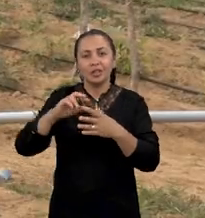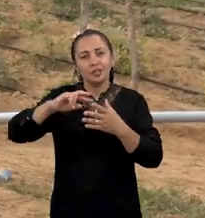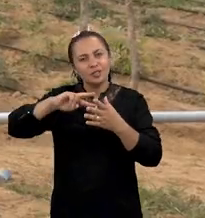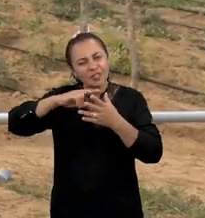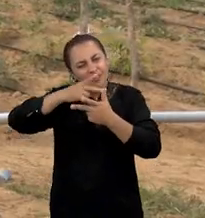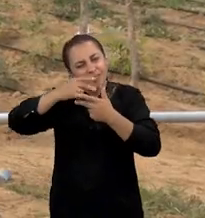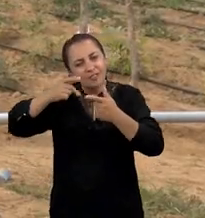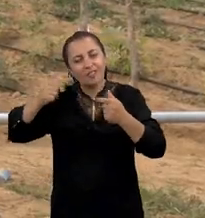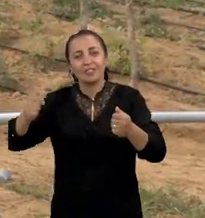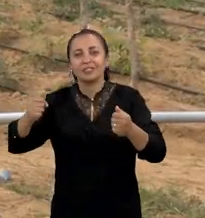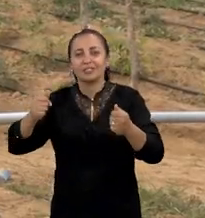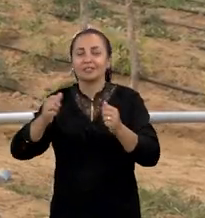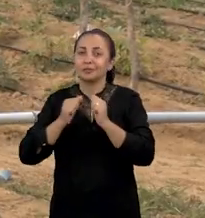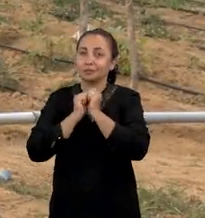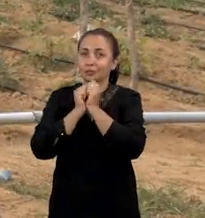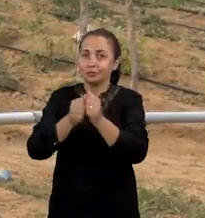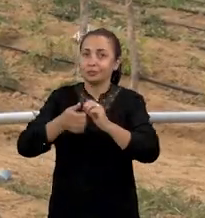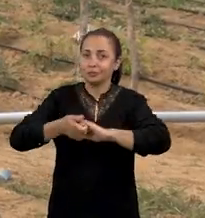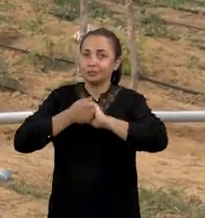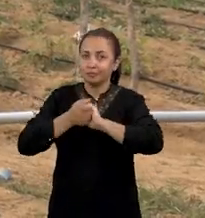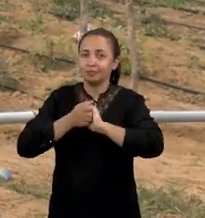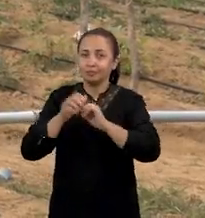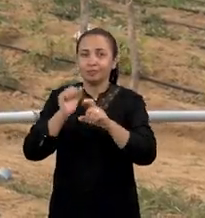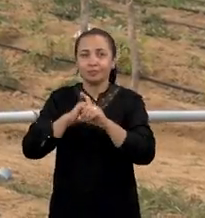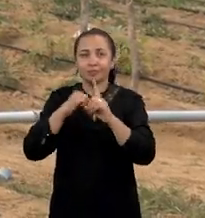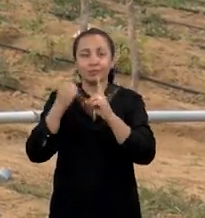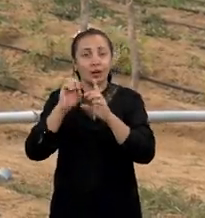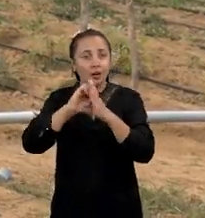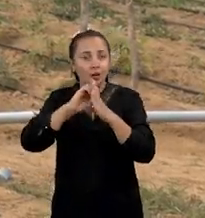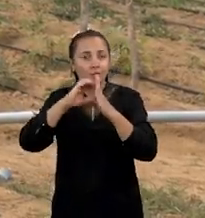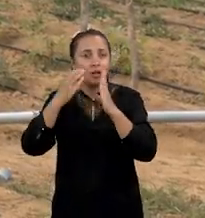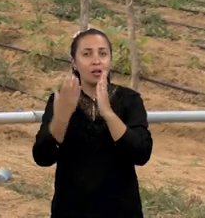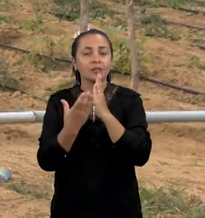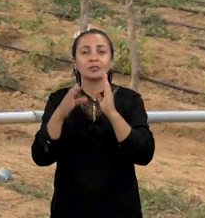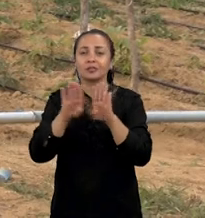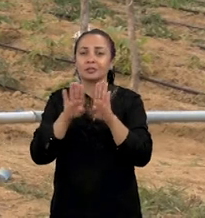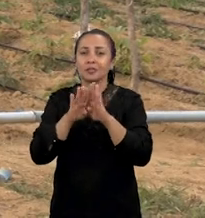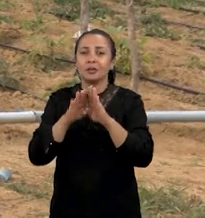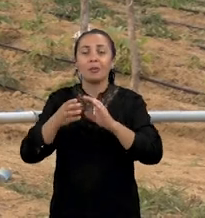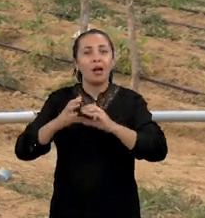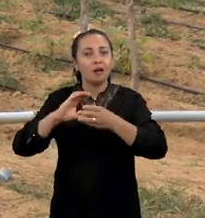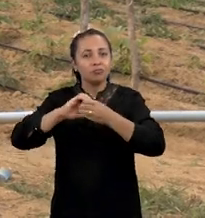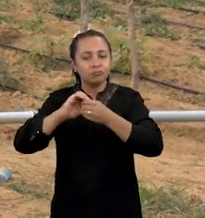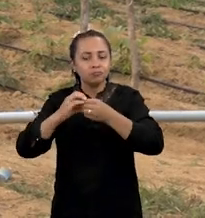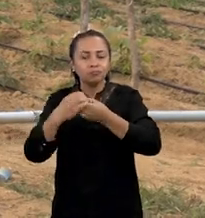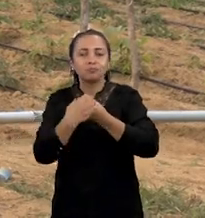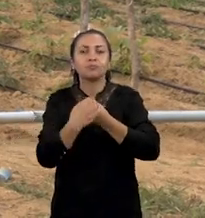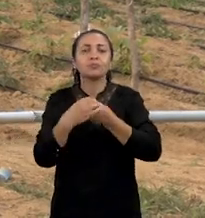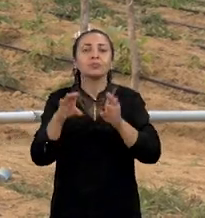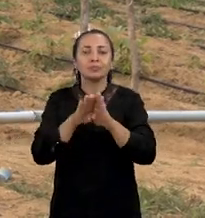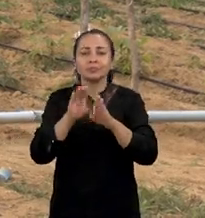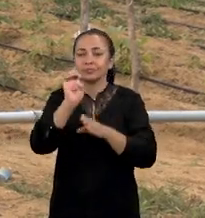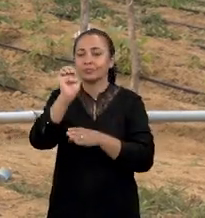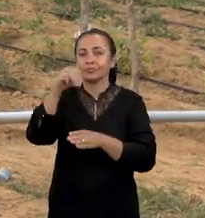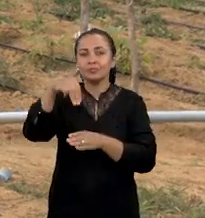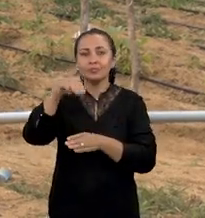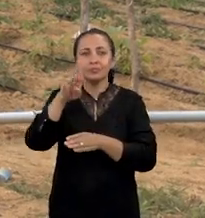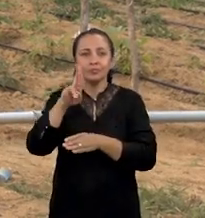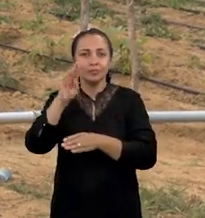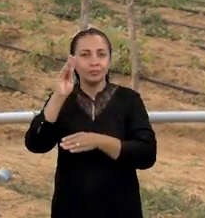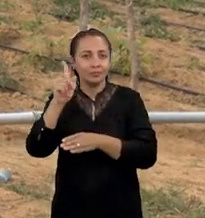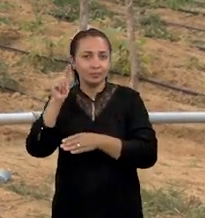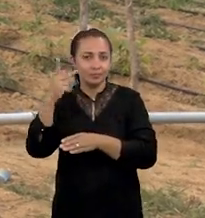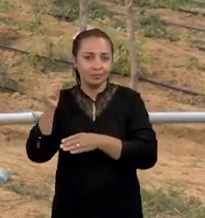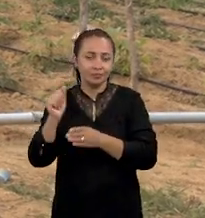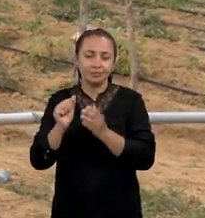Então, através dos nossos parceiros, nós temos parcerias com associações e cooperativas da região e temos parceria também com a Embrapa, o Centro Nacional